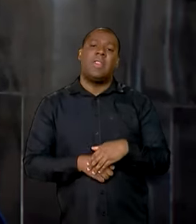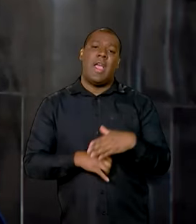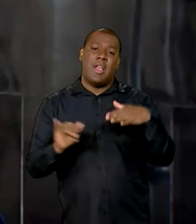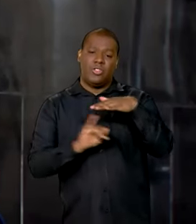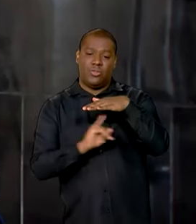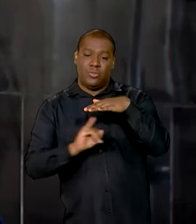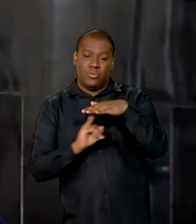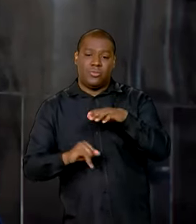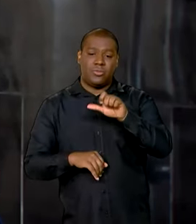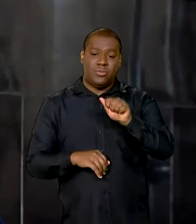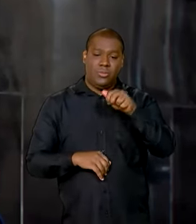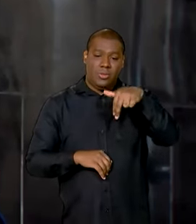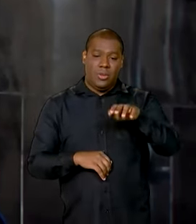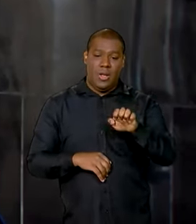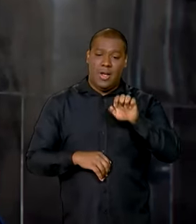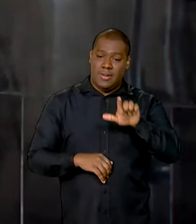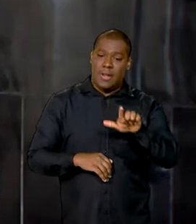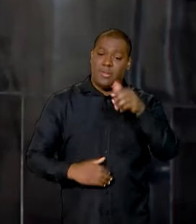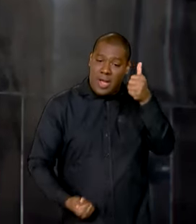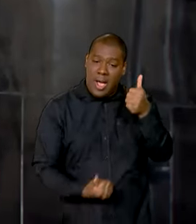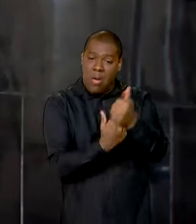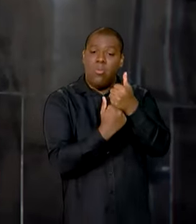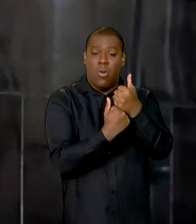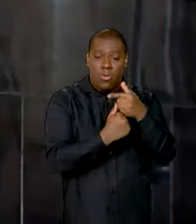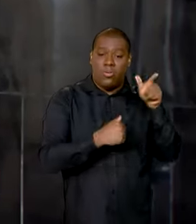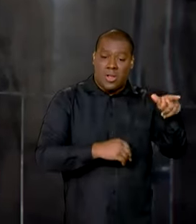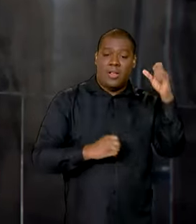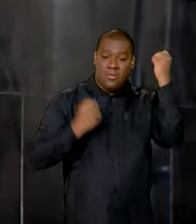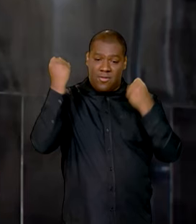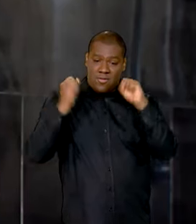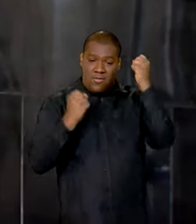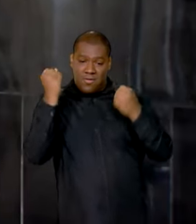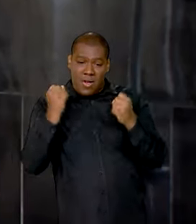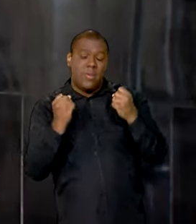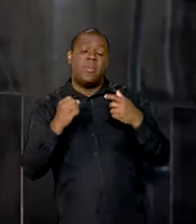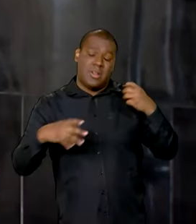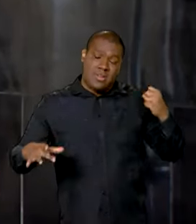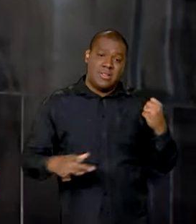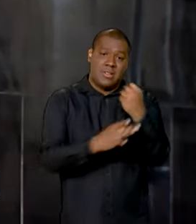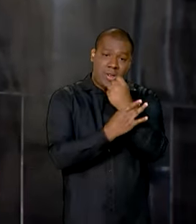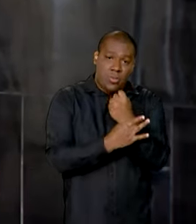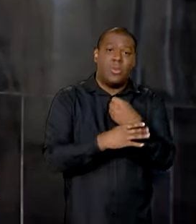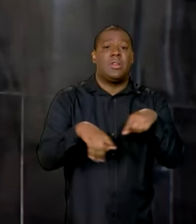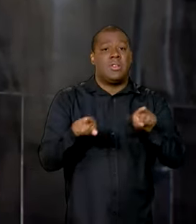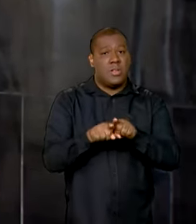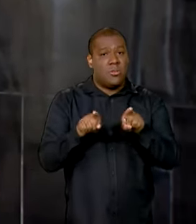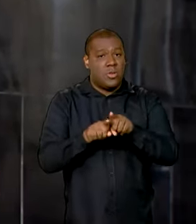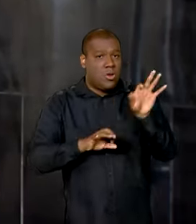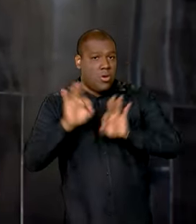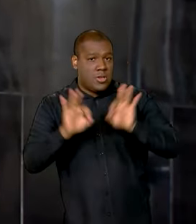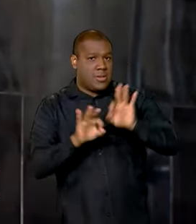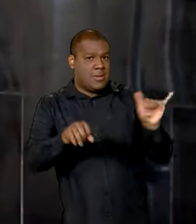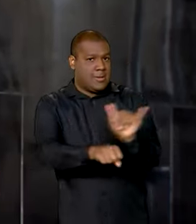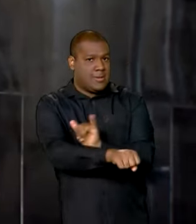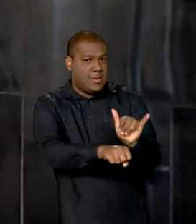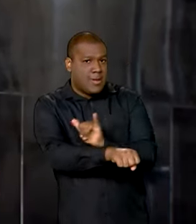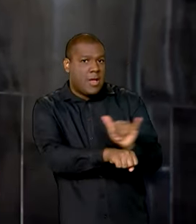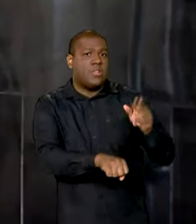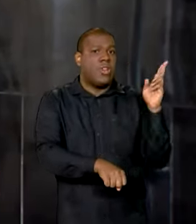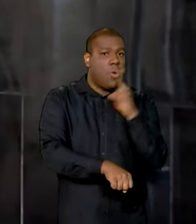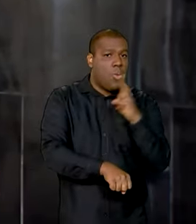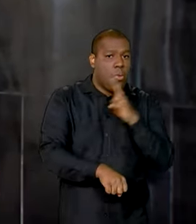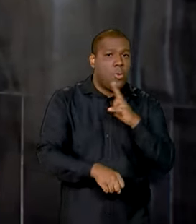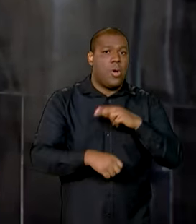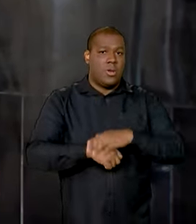dessa usina na região e já foi acionado um plano de emergência também. E o ministro da cidade, Jader Filho, que faz parte